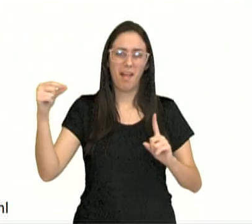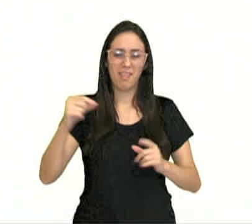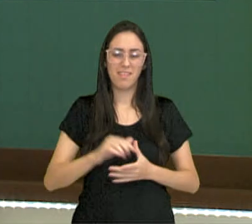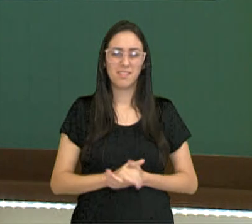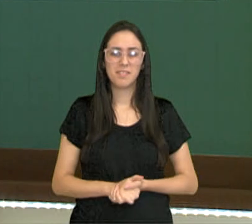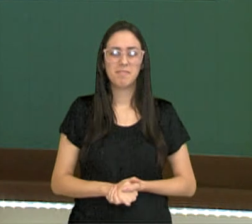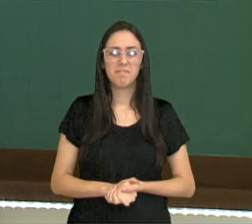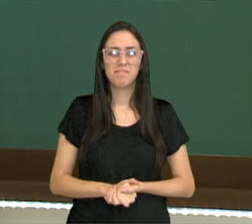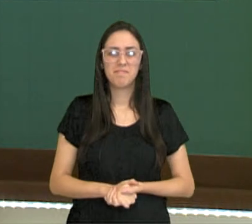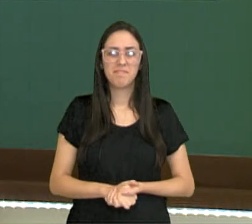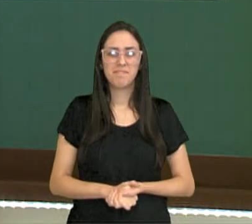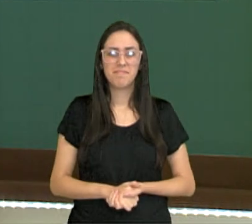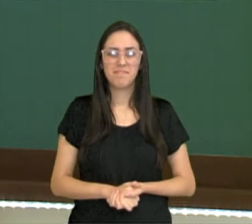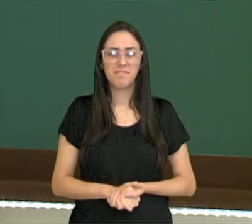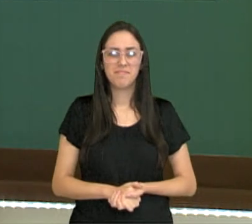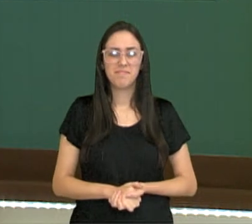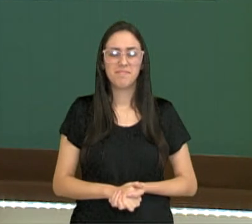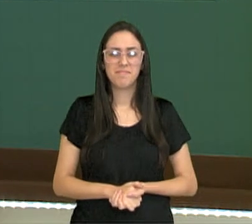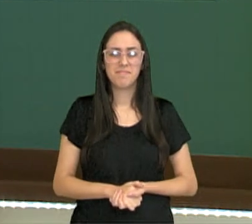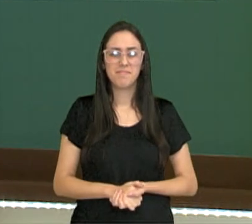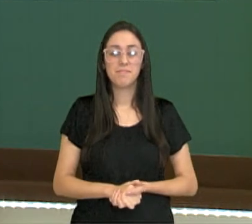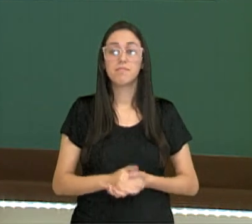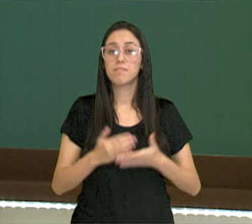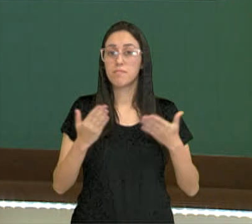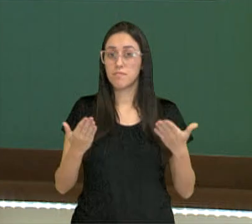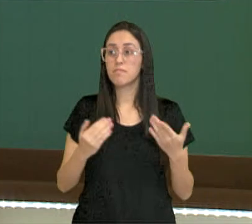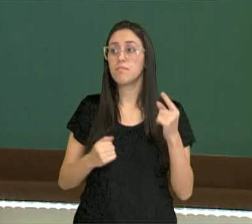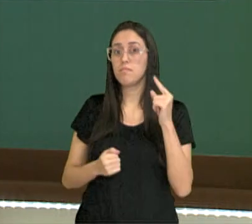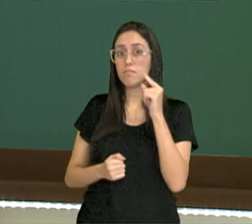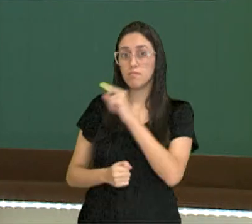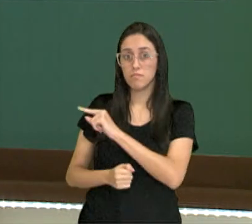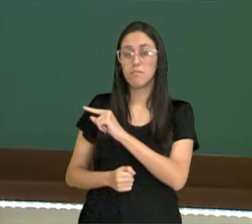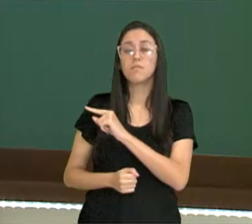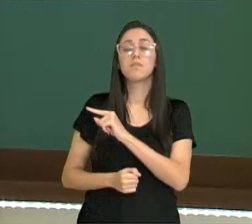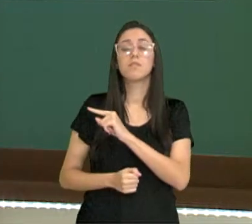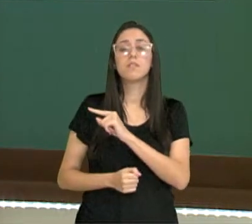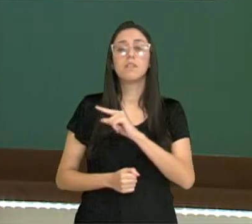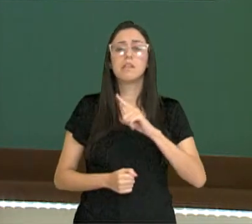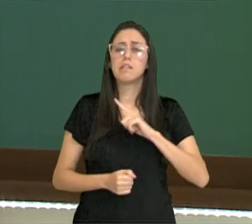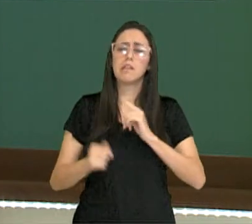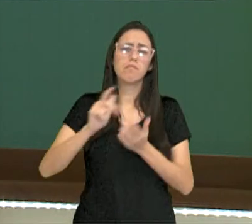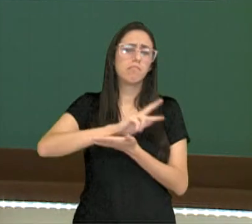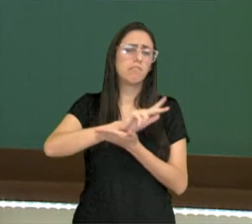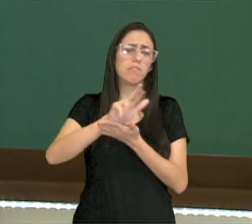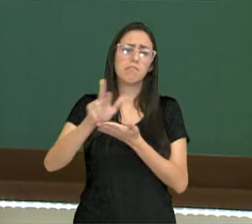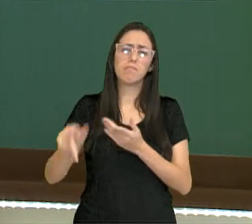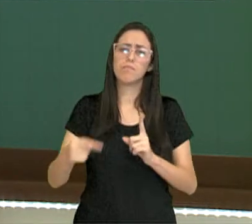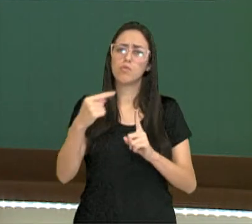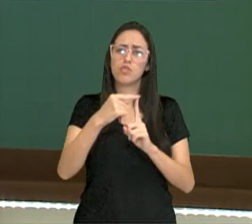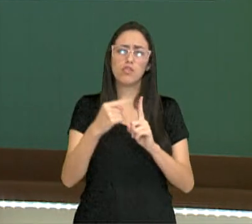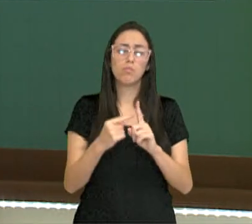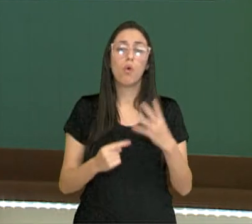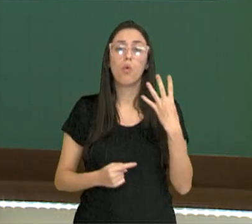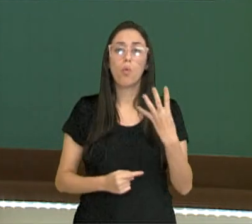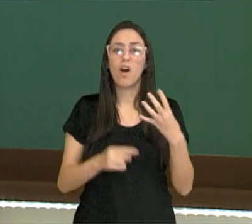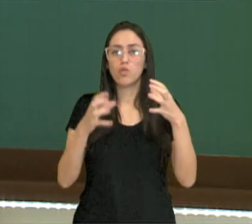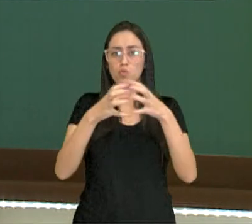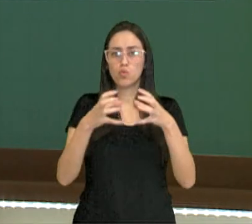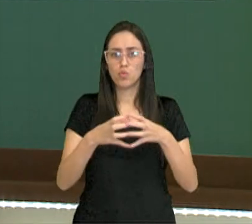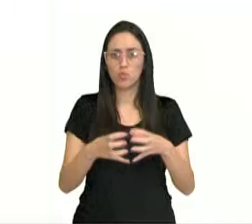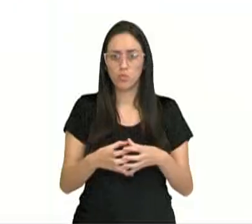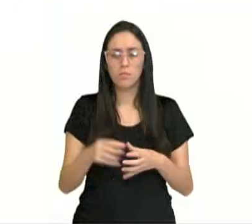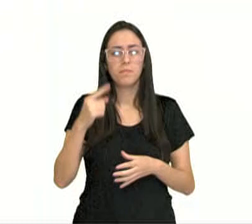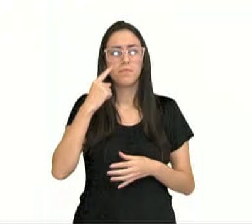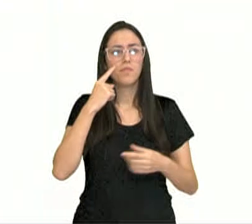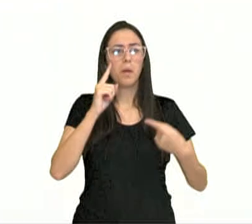nesse ciclo. E as gimnospermas, por serem muitos diferentes, apresentam quatro grupos. As